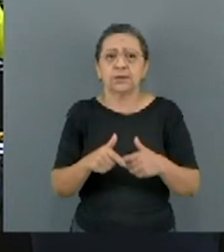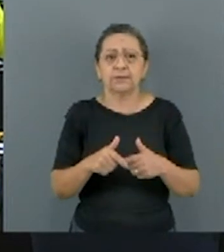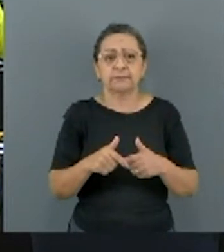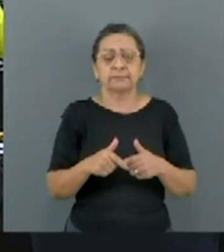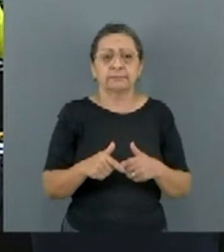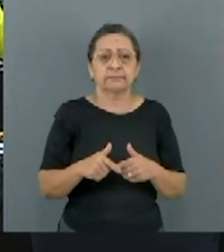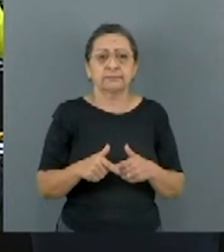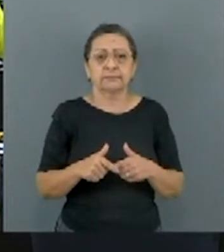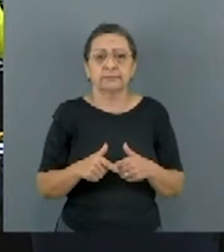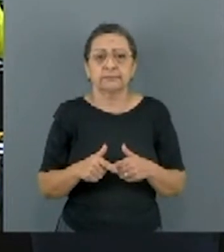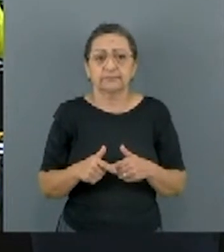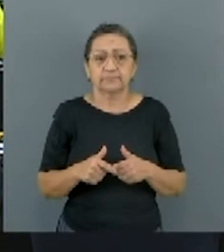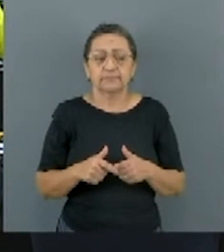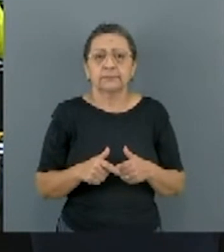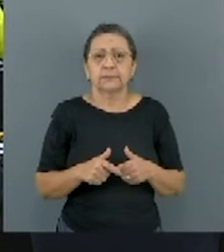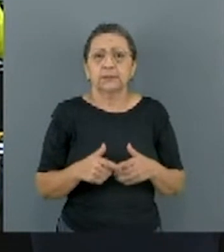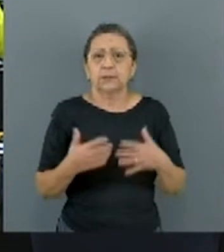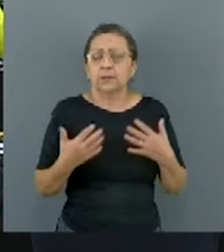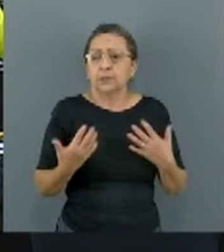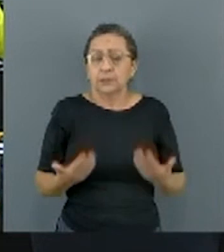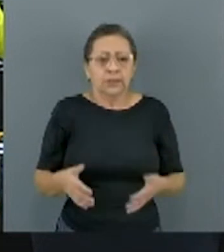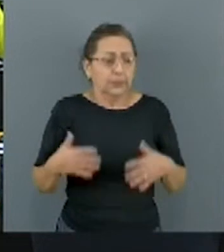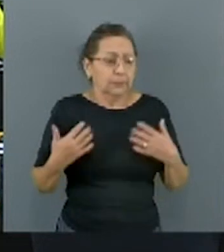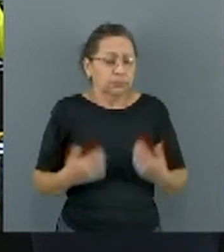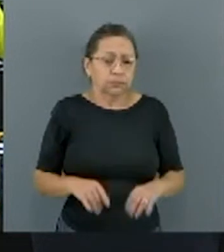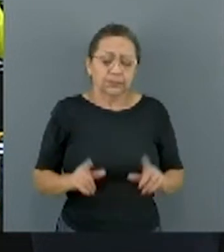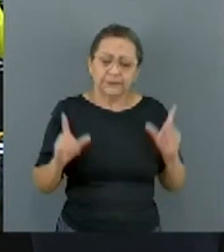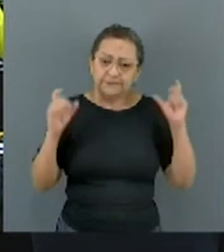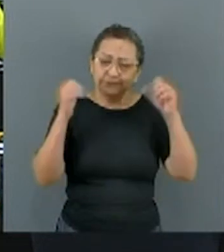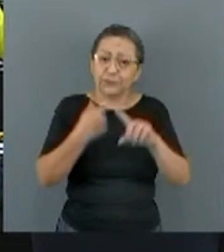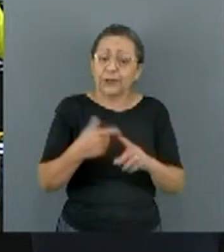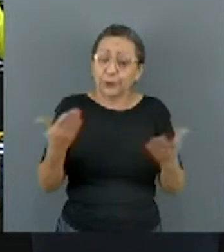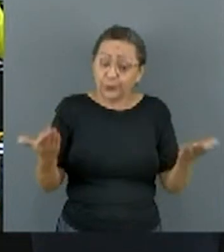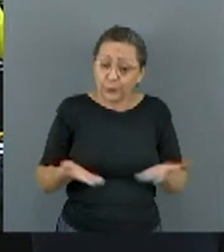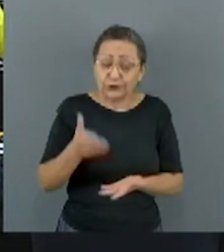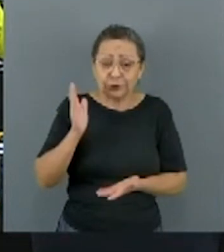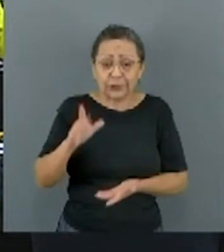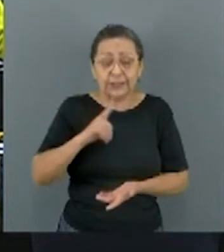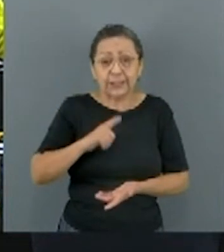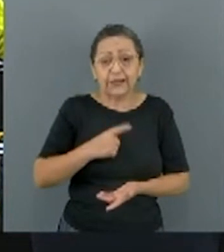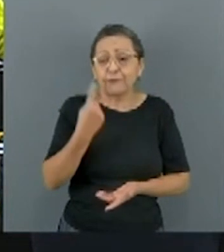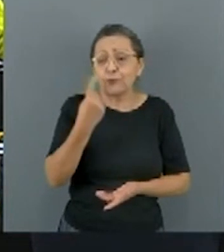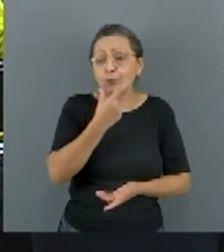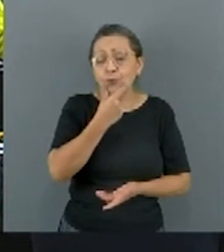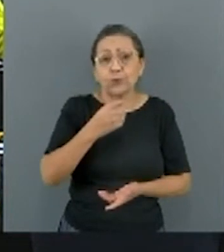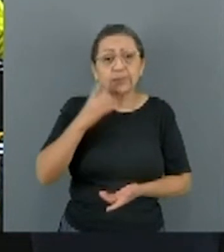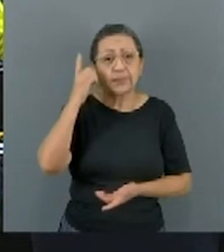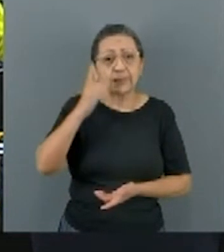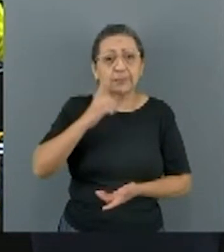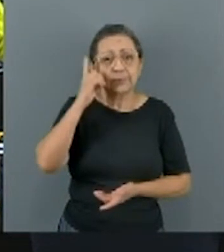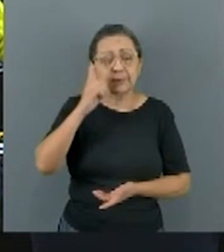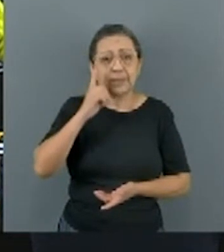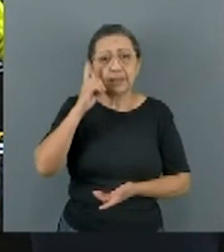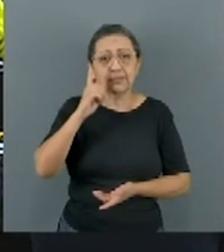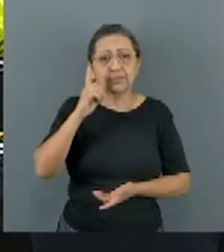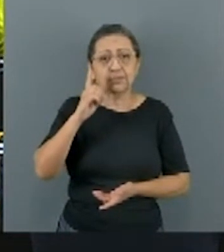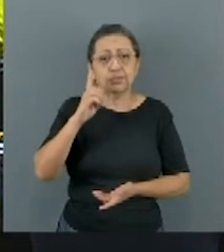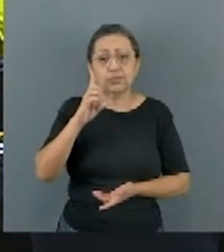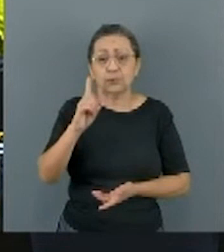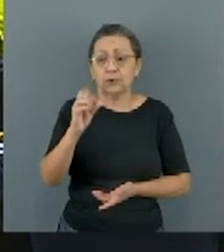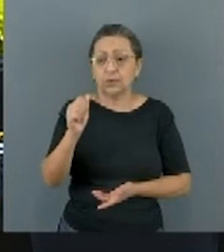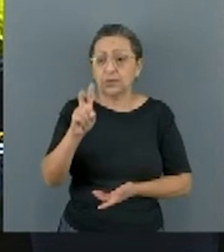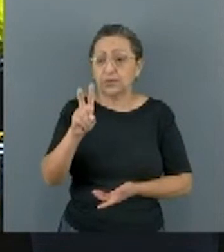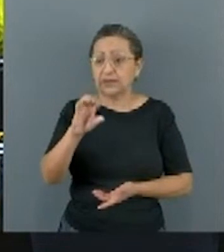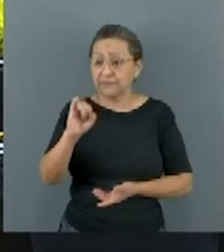É duro, porque hoje também já tivemos o falecimento do deputado Davi Miranda.